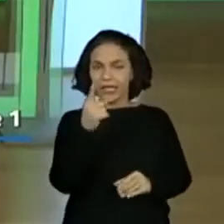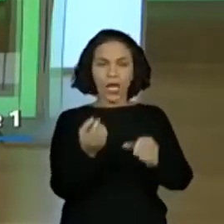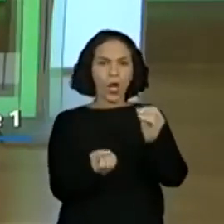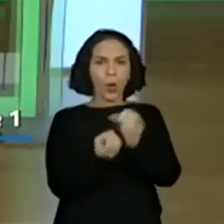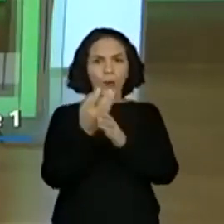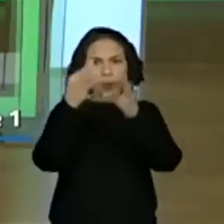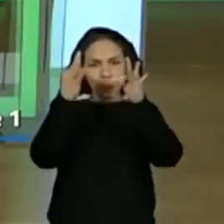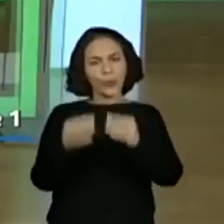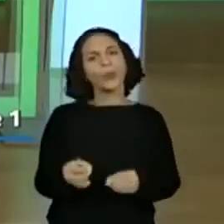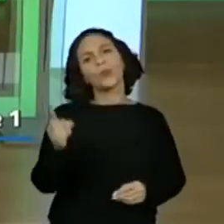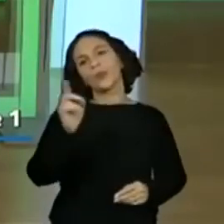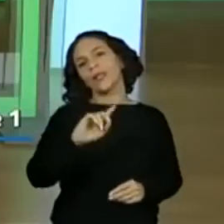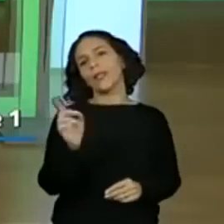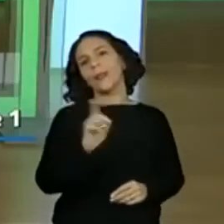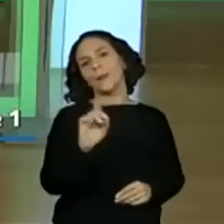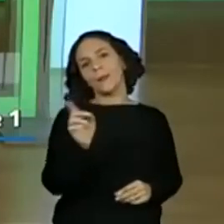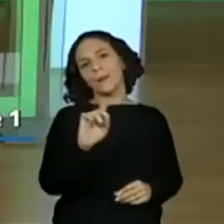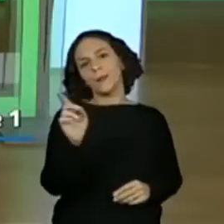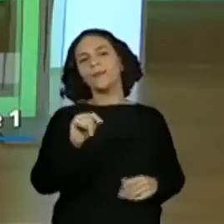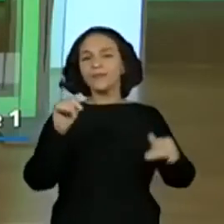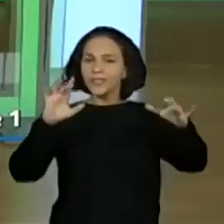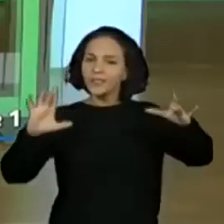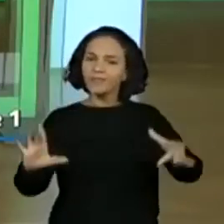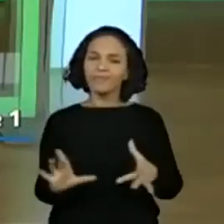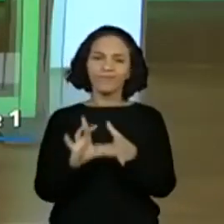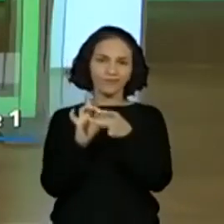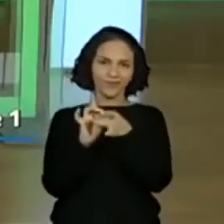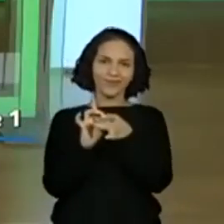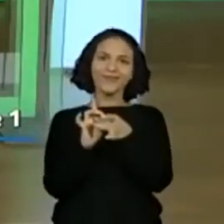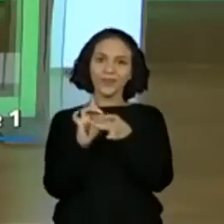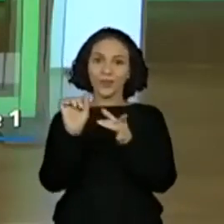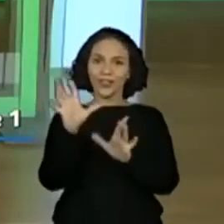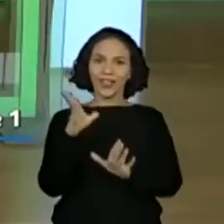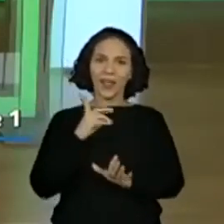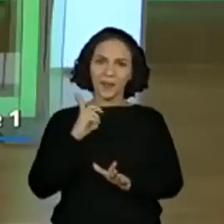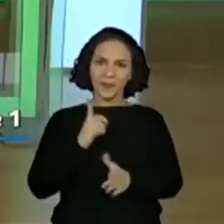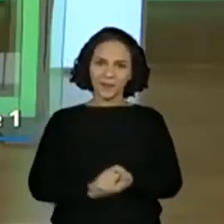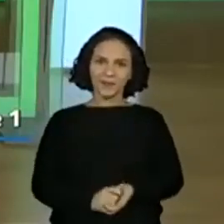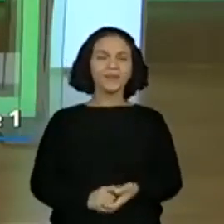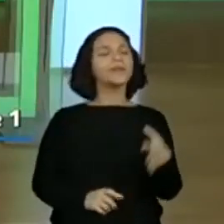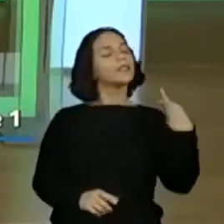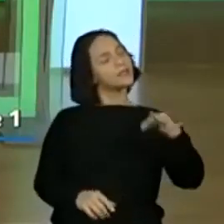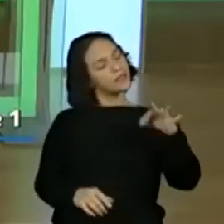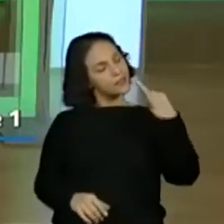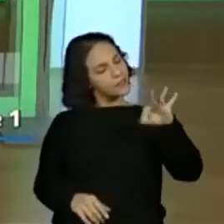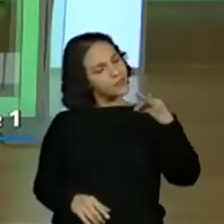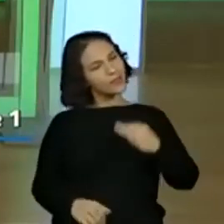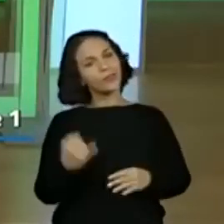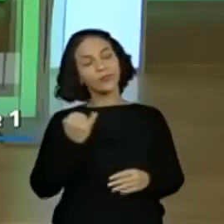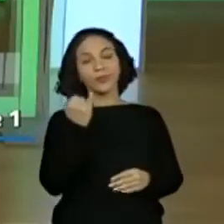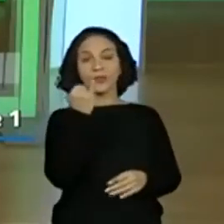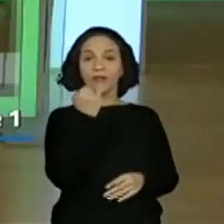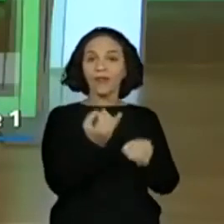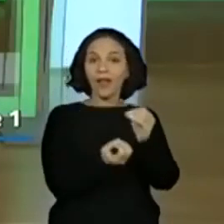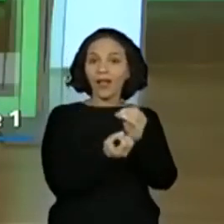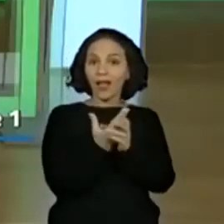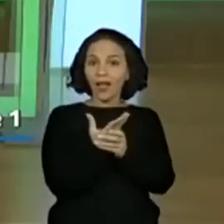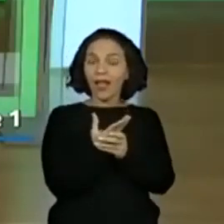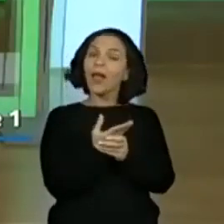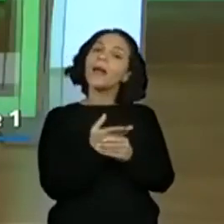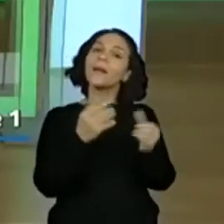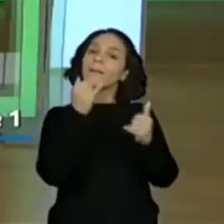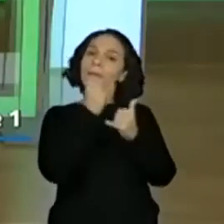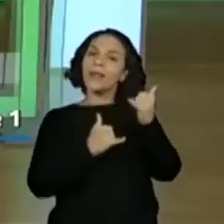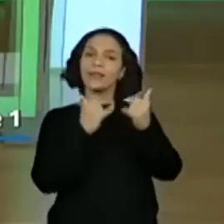é uma parte. Então, a gente tem que respeitar o que já está colocado no texto. Isso, muito importante. É um texto de autoria parcial.